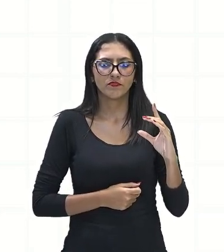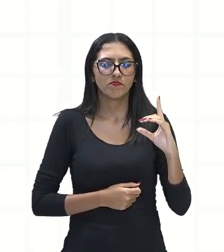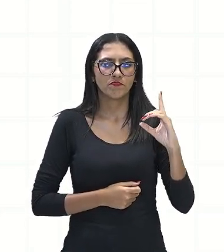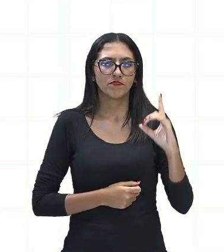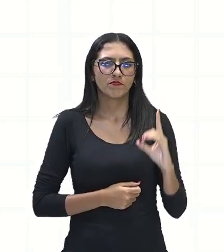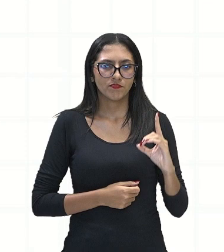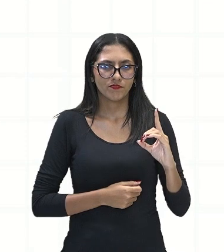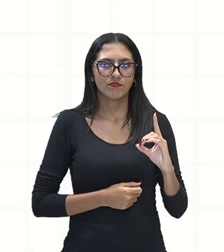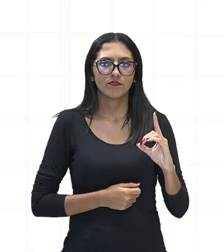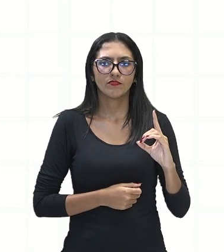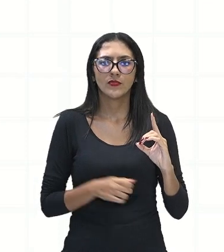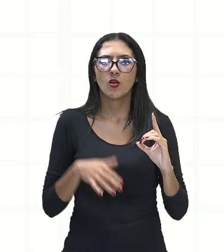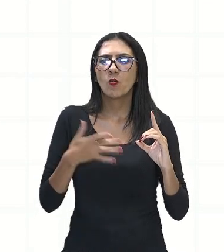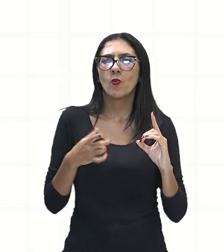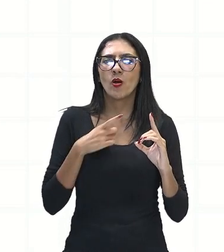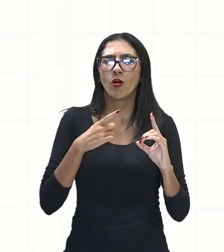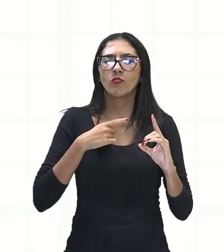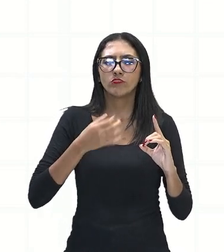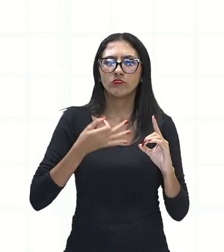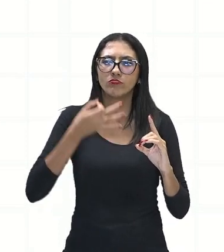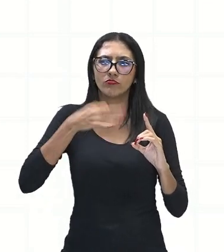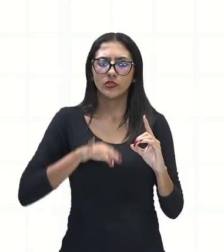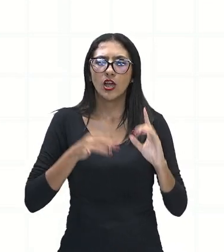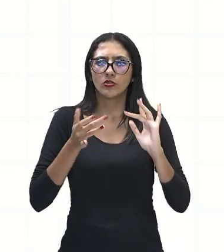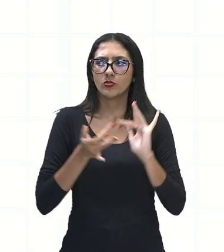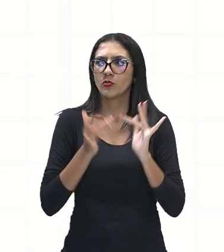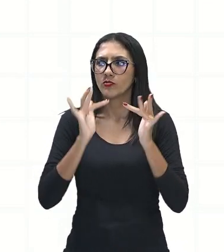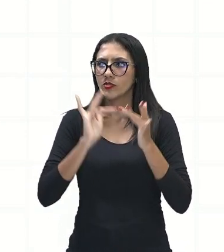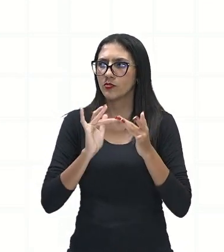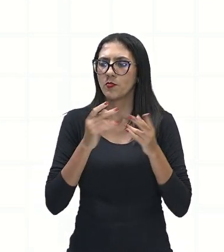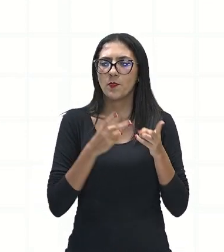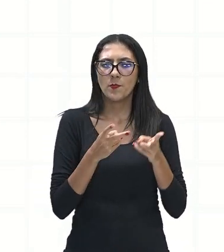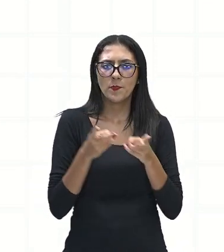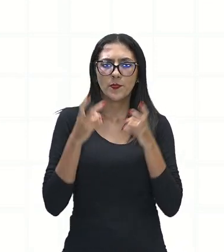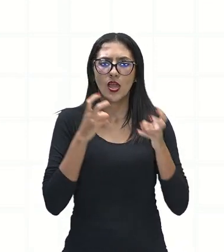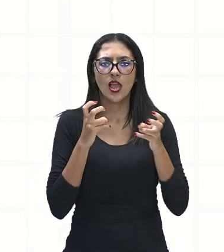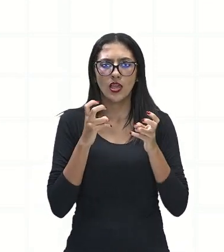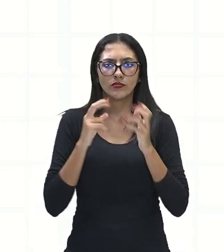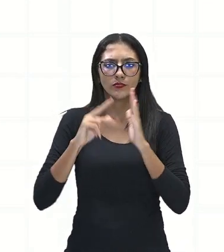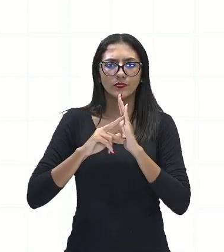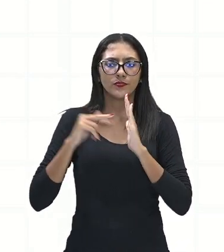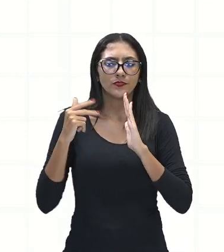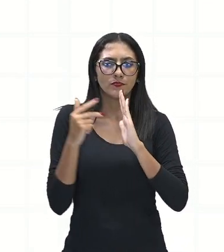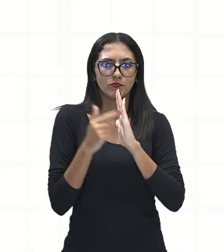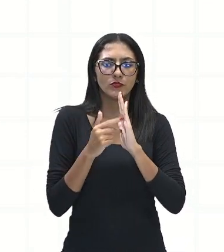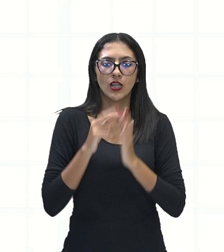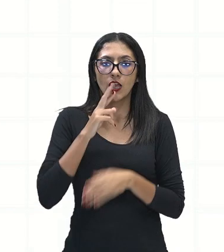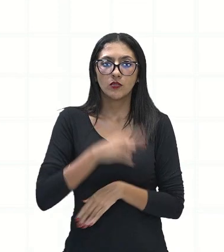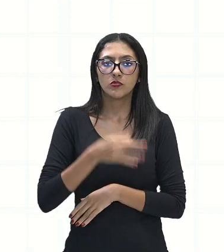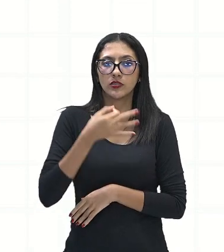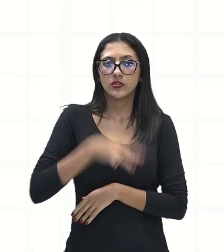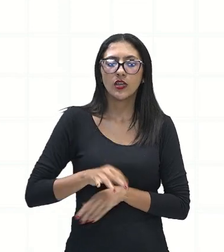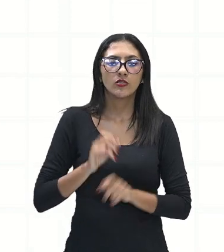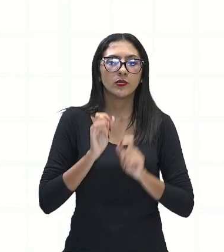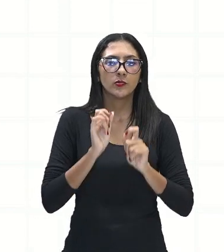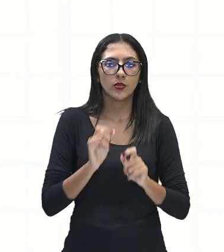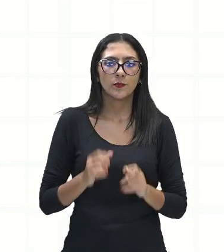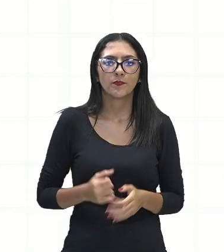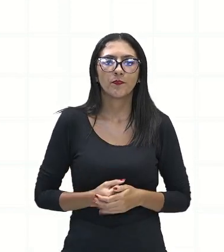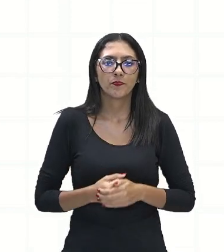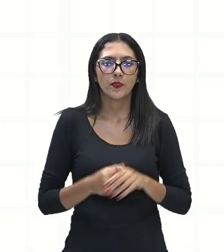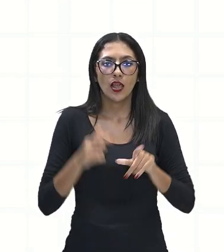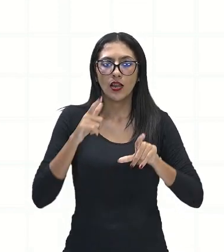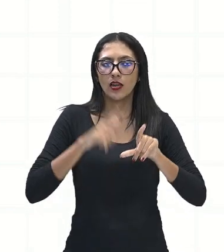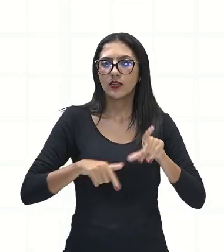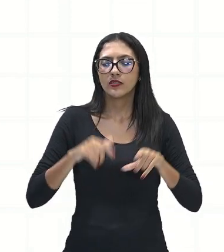tinha criação de gado? Então, aqui a gente vai observar que a resposta correta é a letra C,